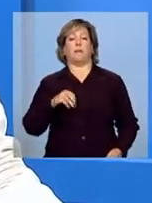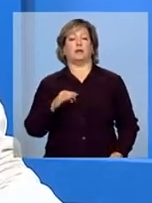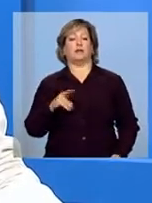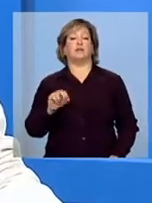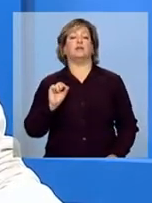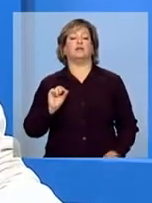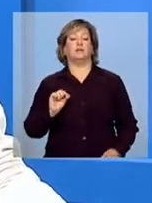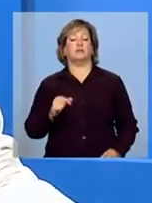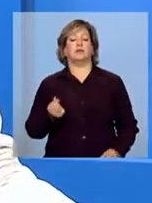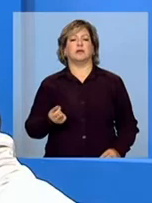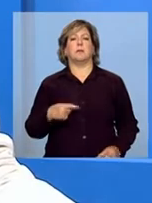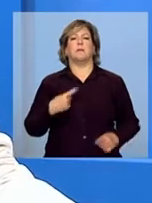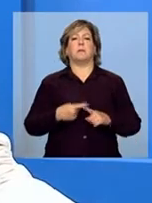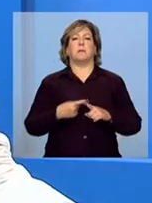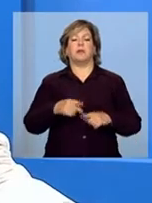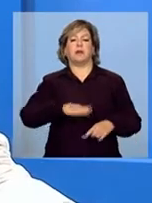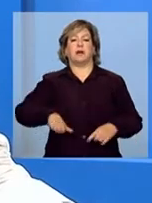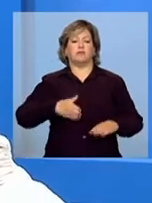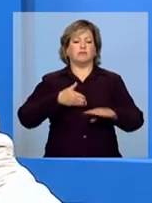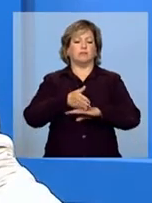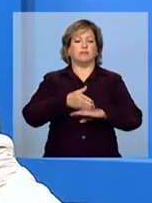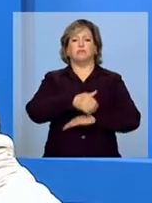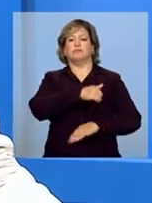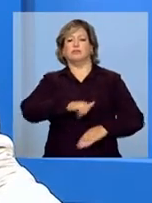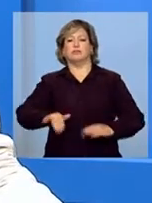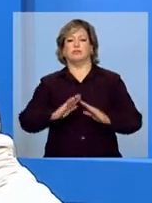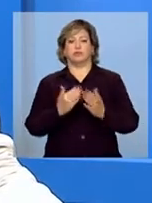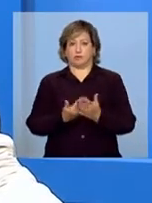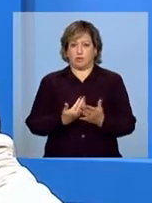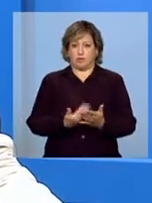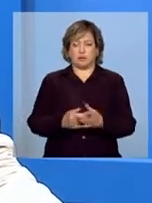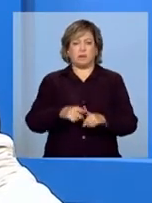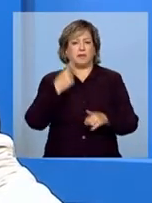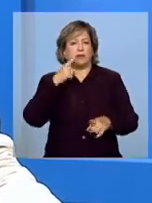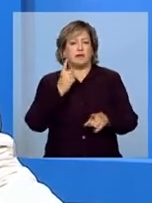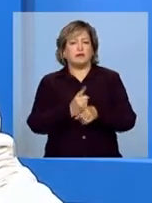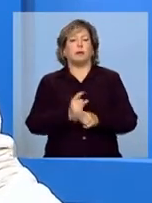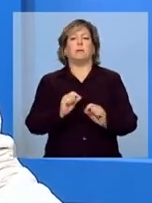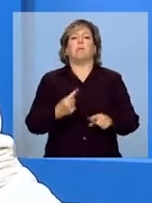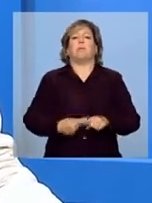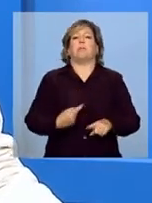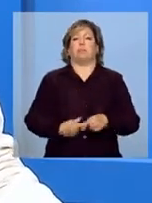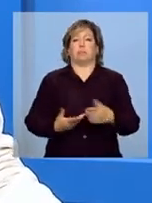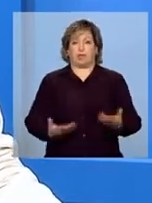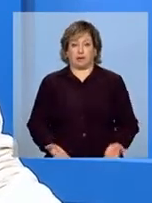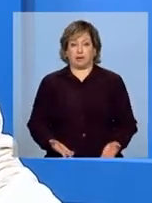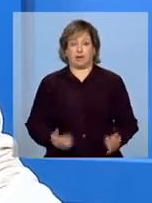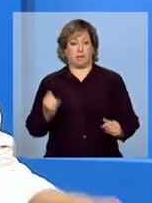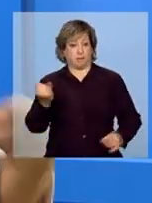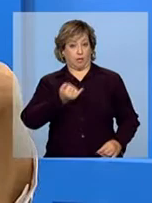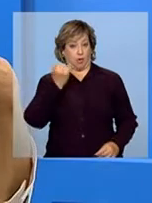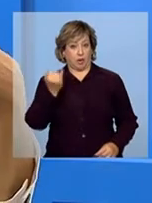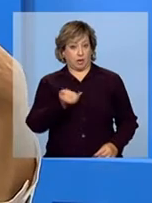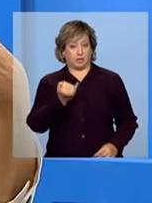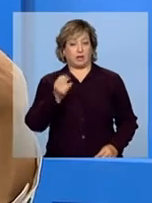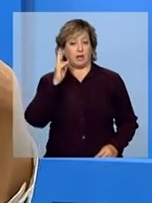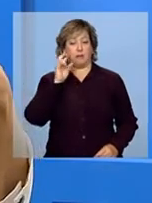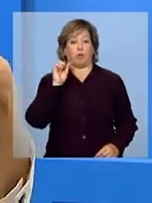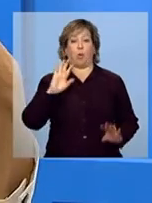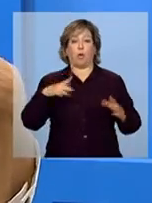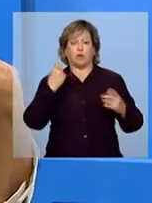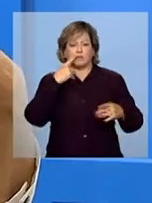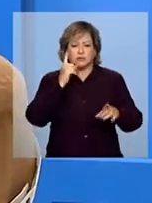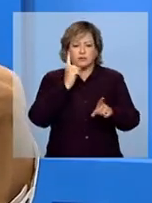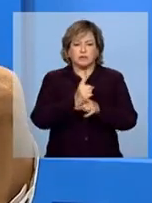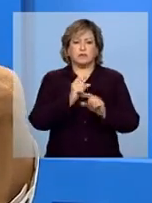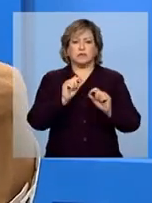frequência escolar e identificação desses motivos. Importante lembrar que, quando identificados, geram efeitos